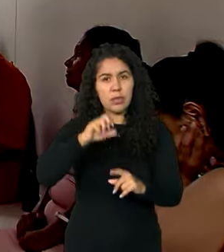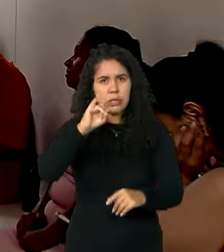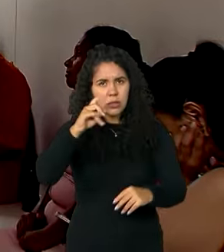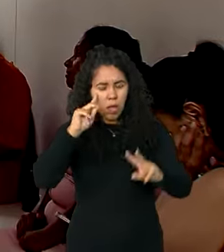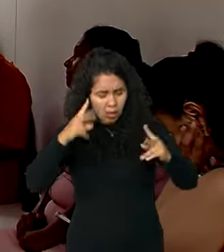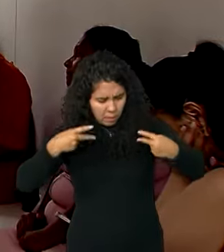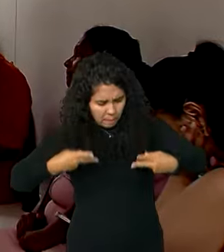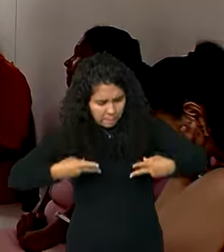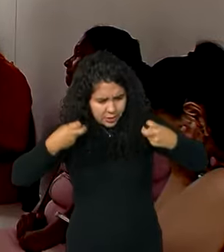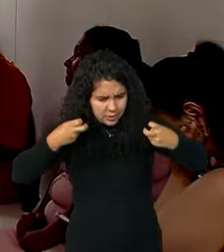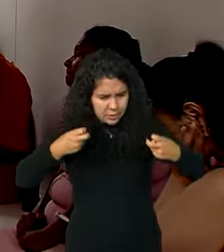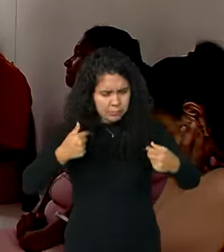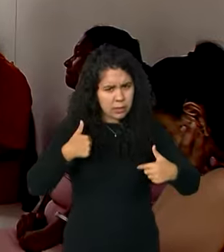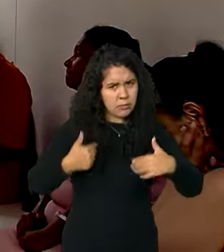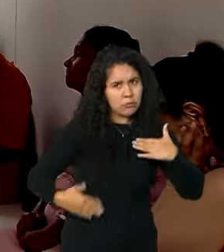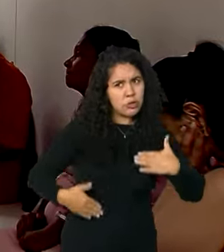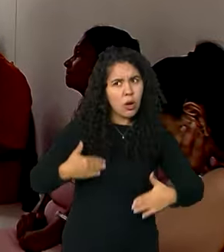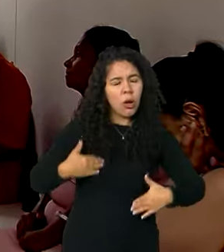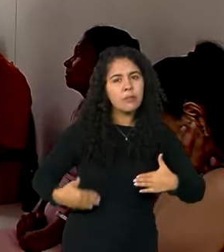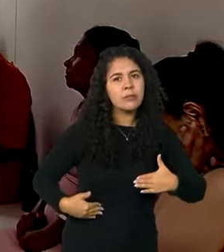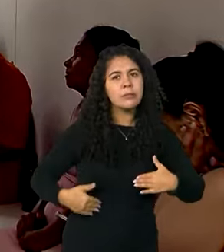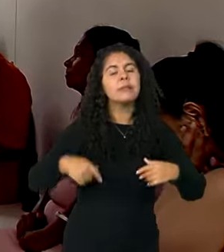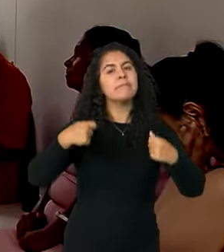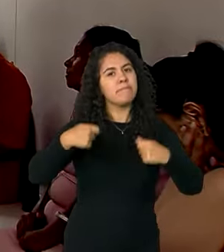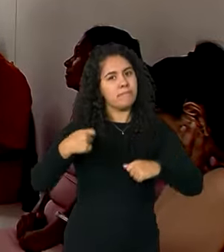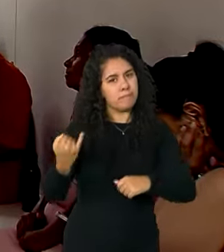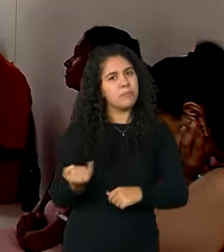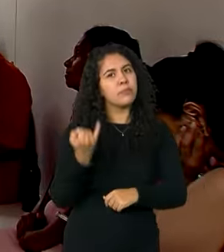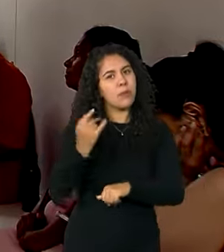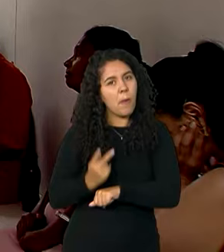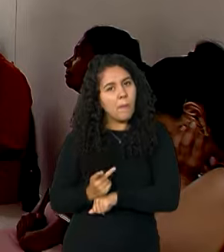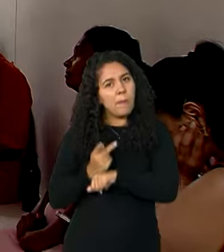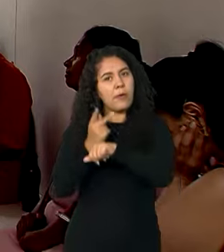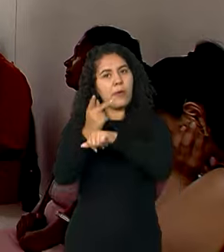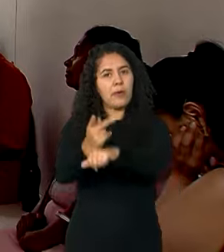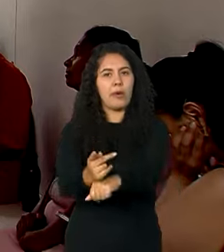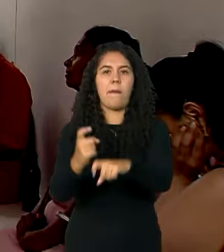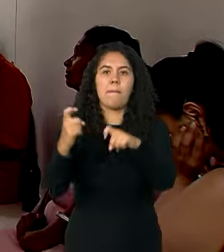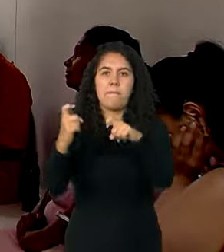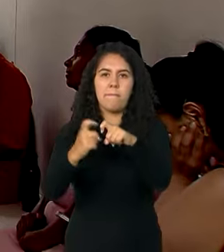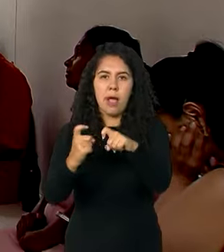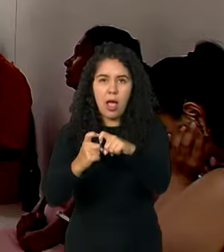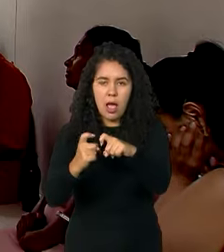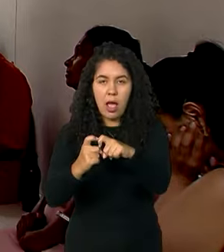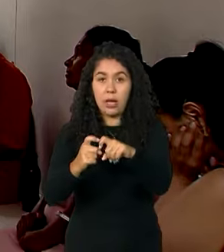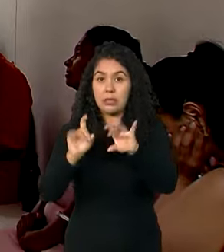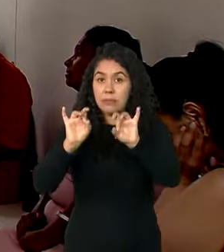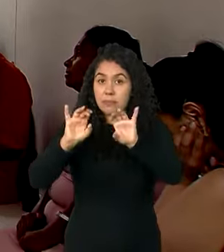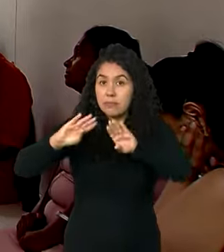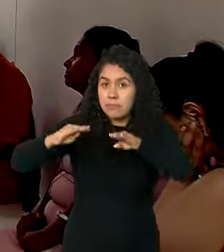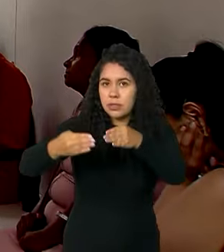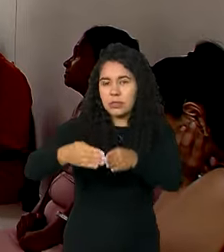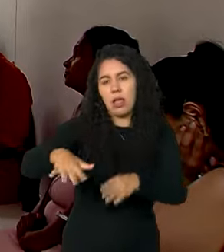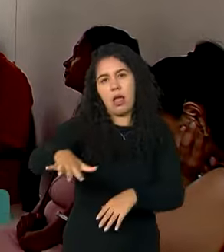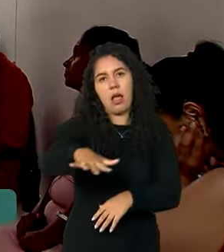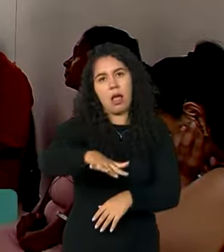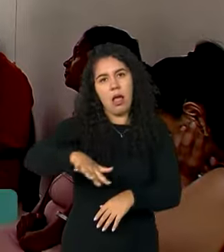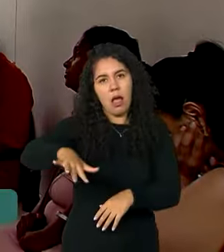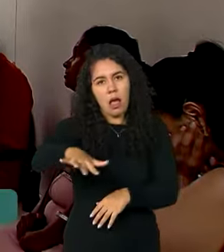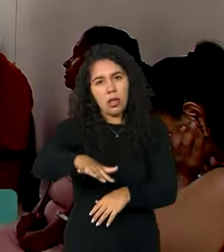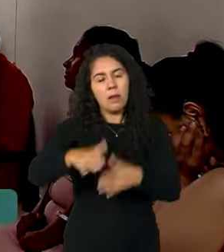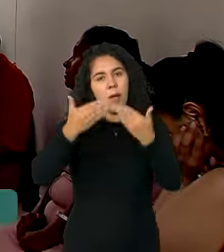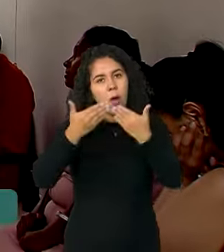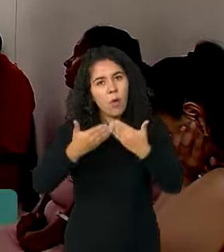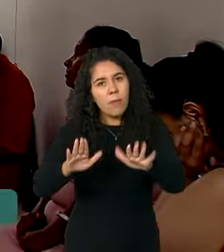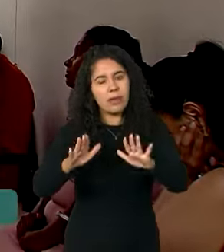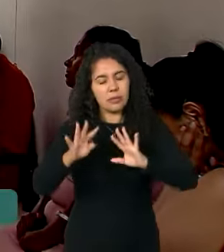sintoma, é fundamental que o paciente procure com urgência o atendimento médico especializado para dar início